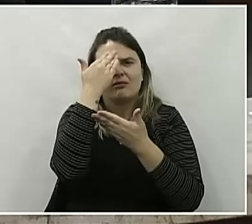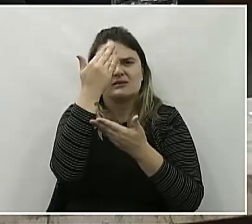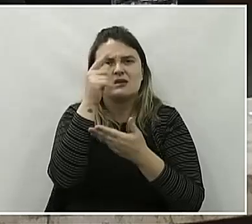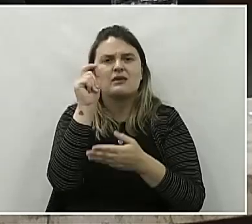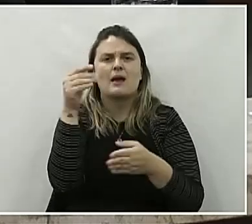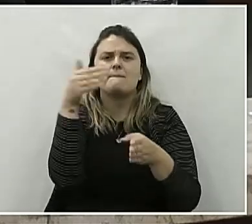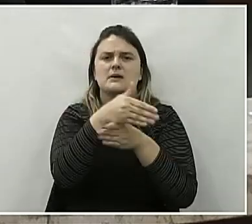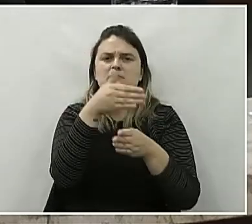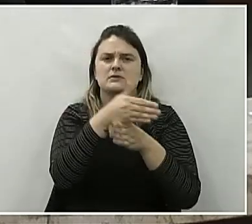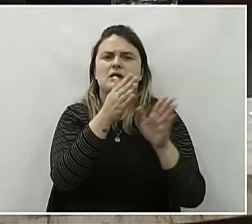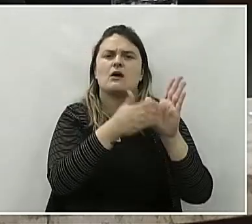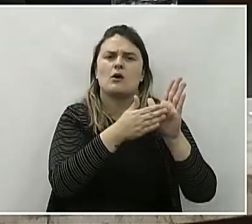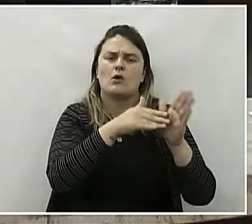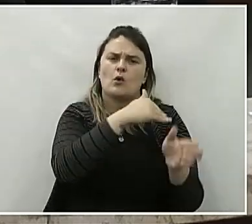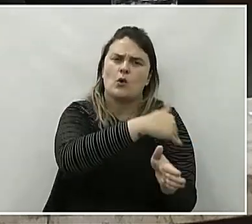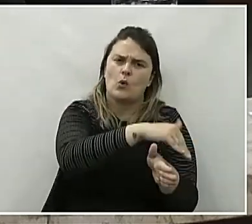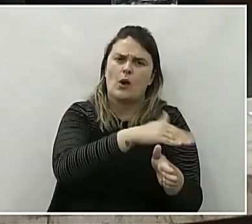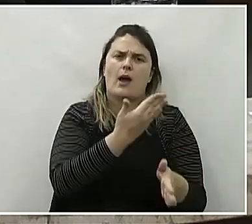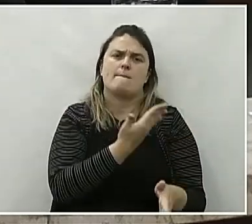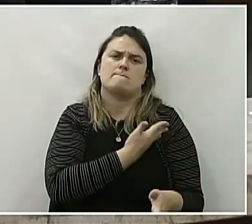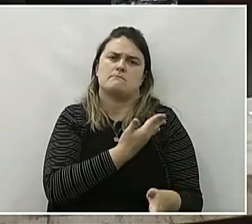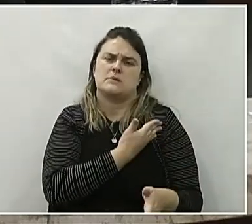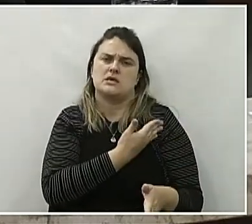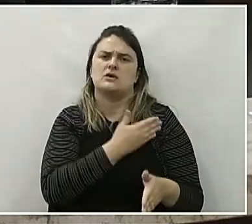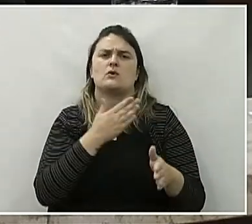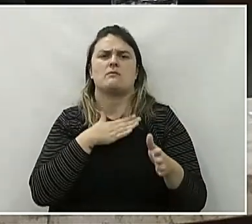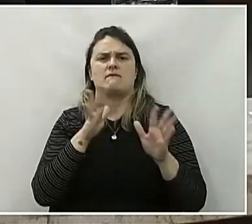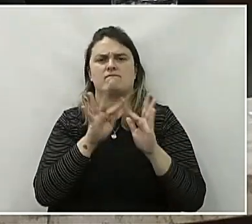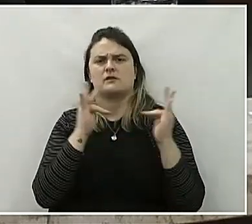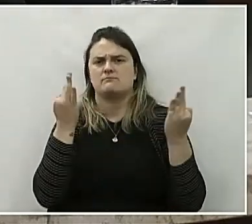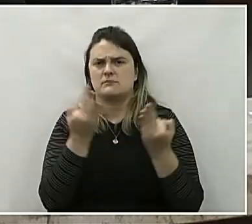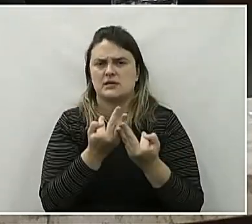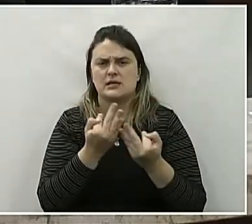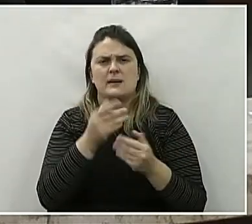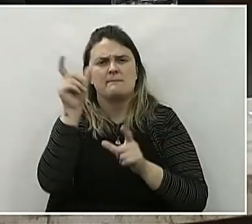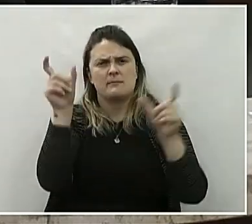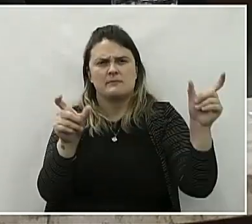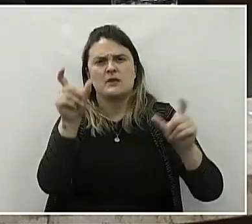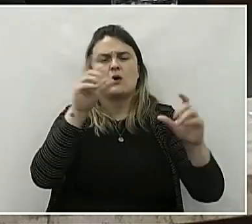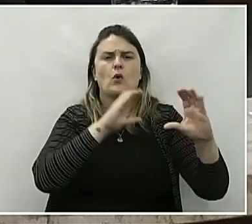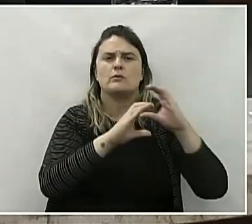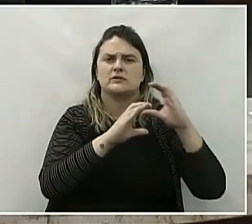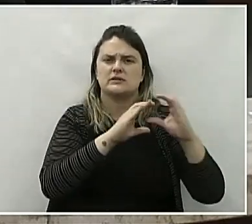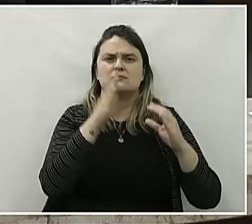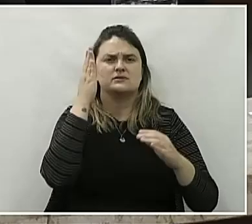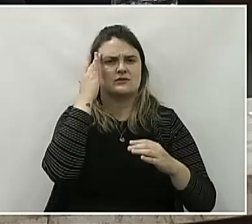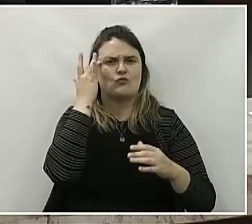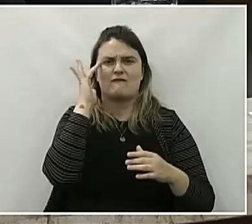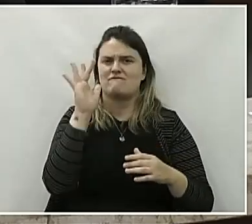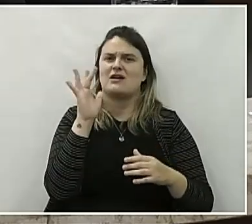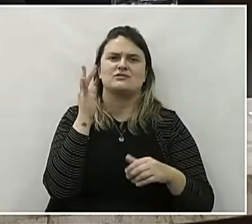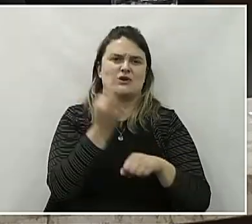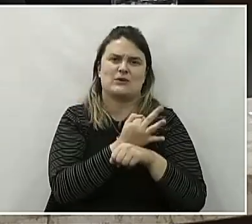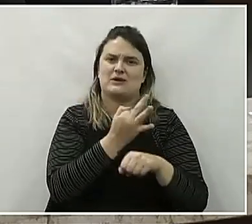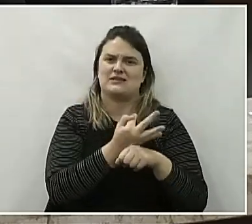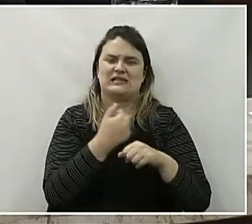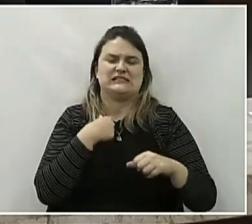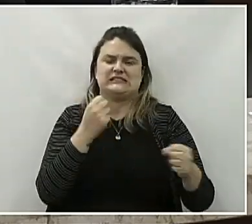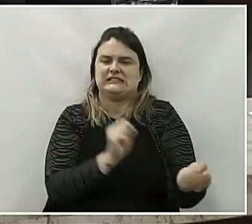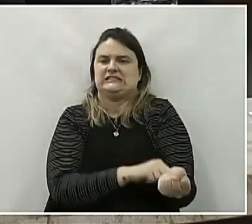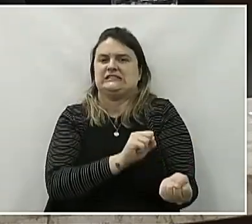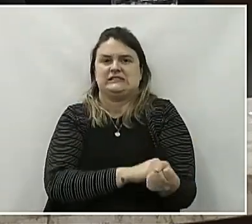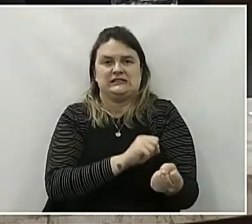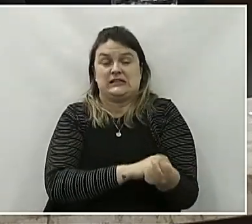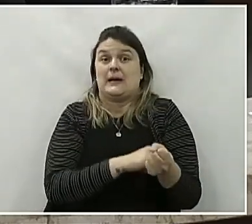participou da campanha de rua com a gente, os meus amigos, os familiares, o pessoal da comunicação, que eu sei que não é fácil me aguentar quando eu estou estressada,